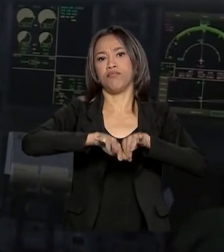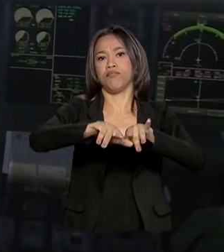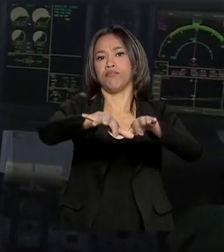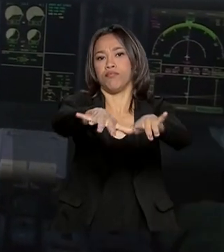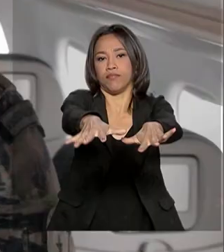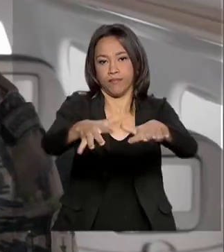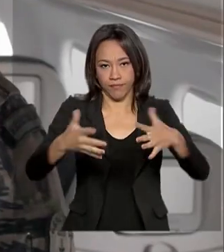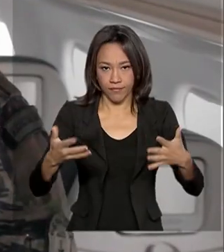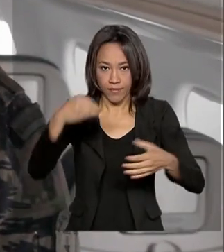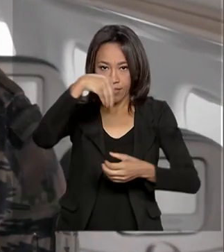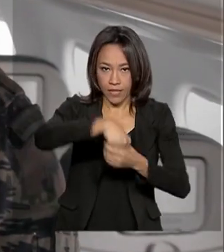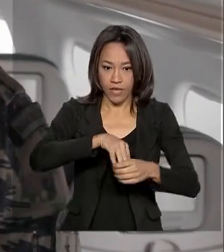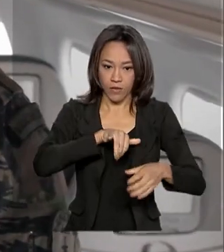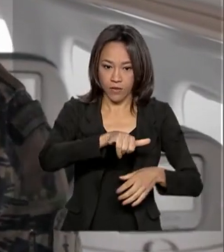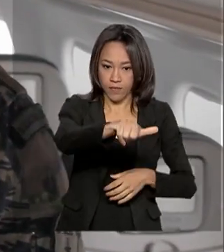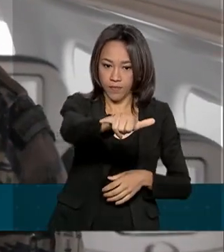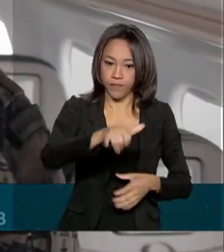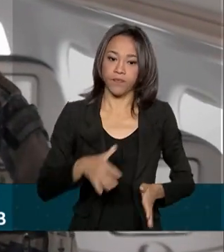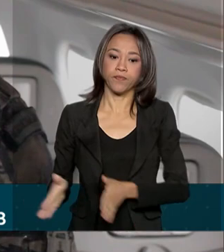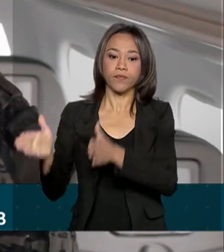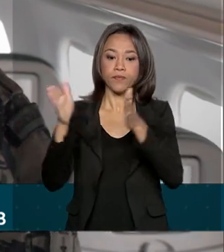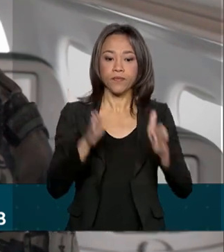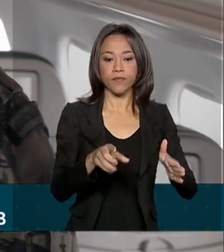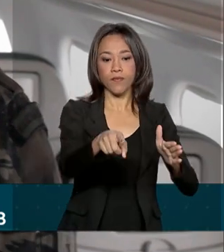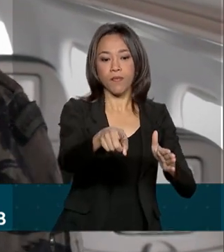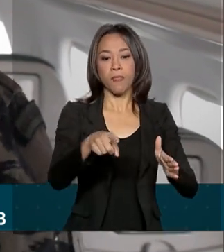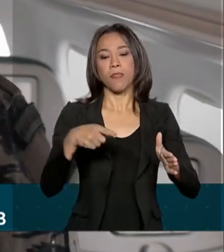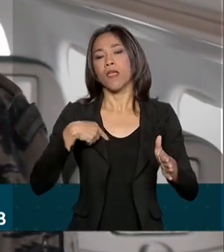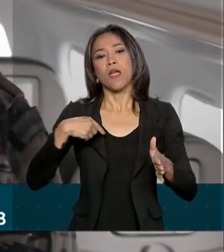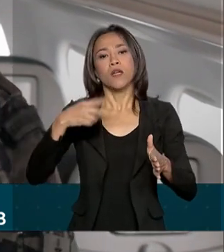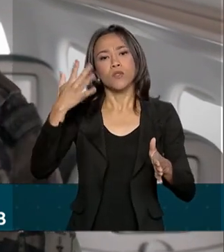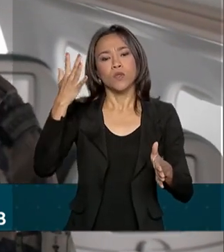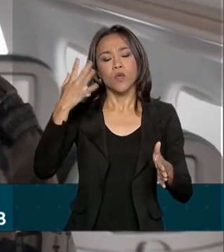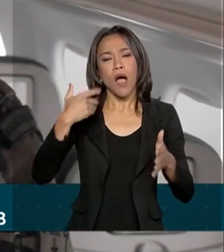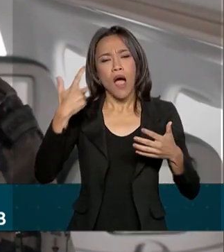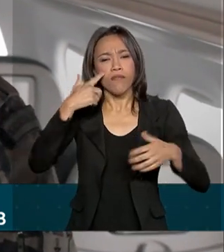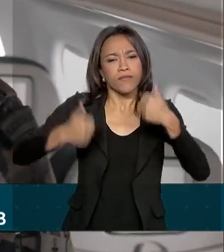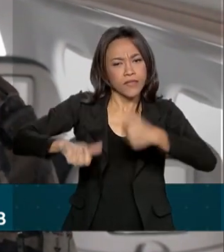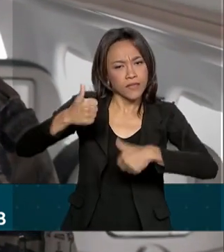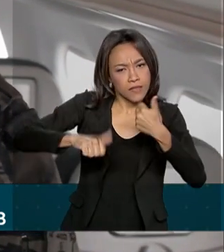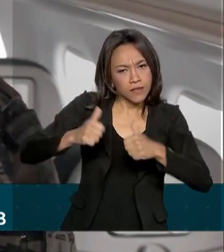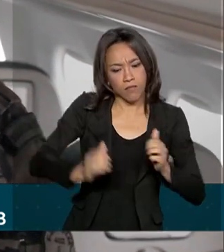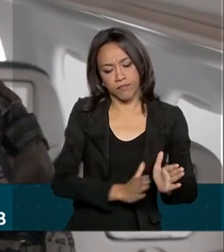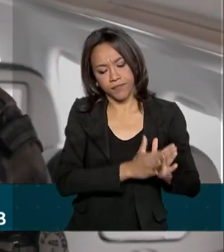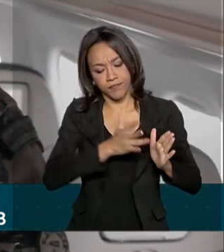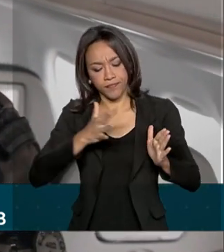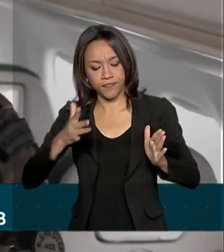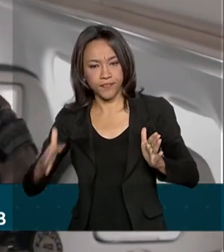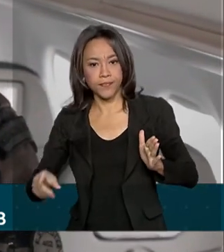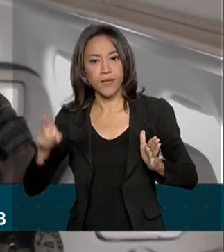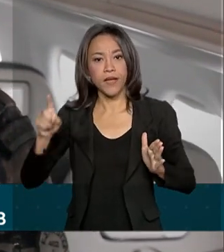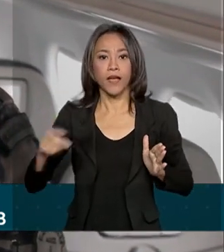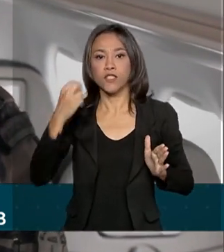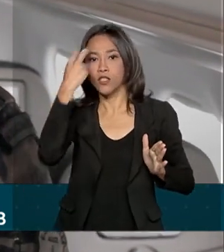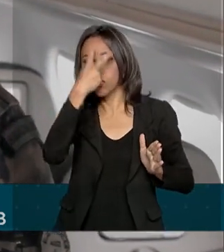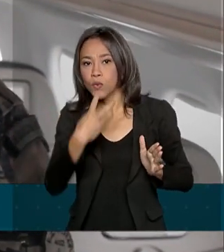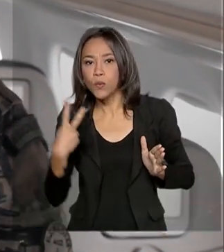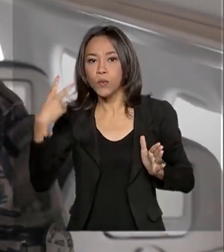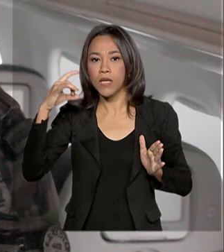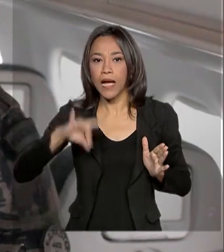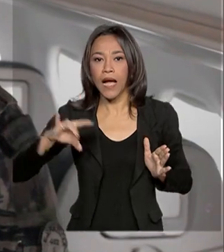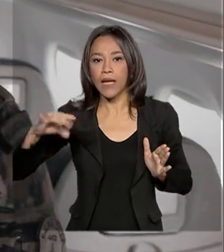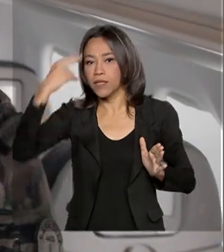passageiros. A rotina de avaliação dos passageiros repatriados é de duas em duas horas.